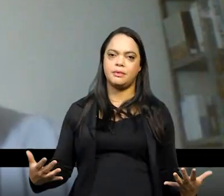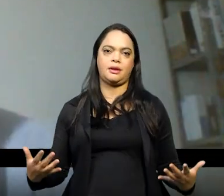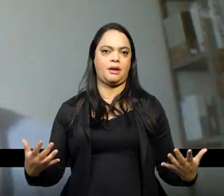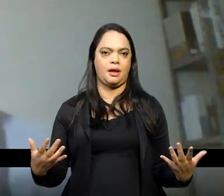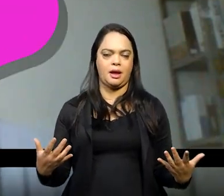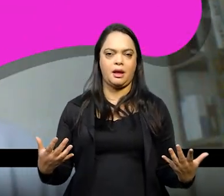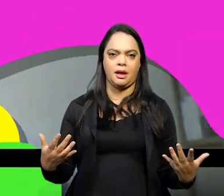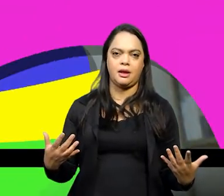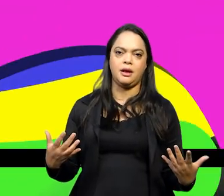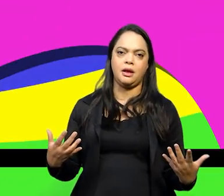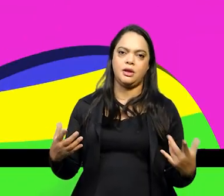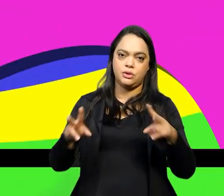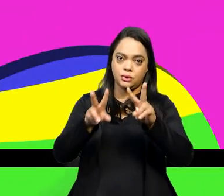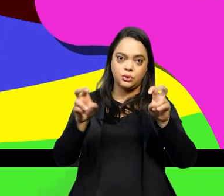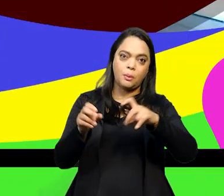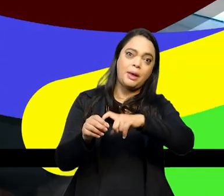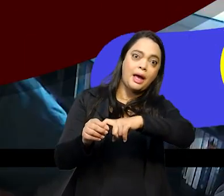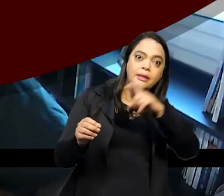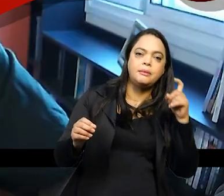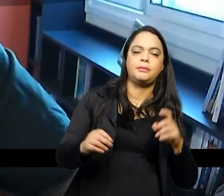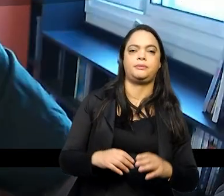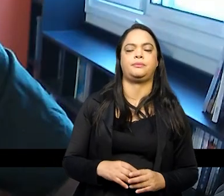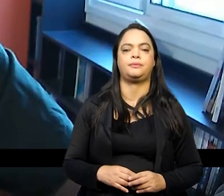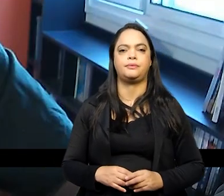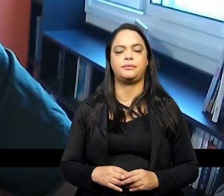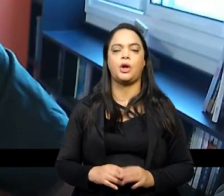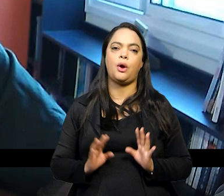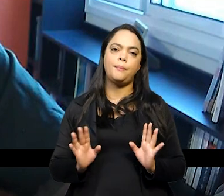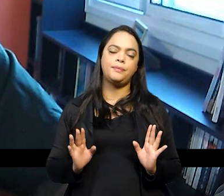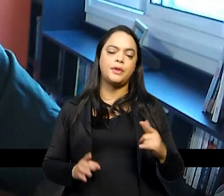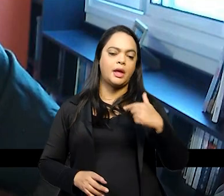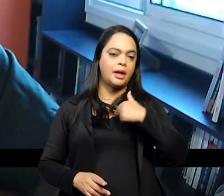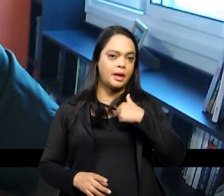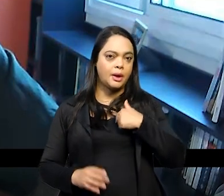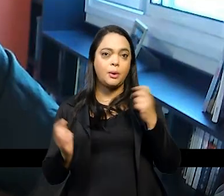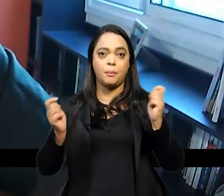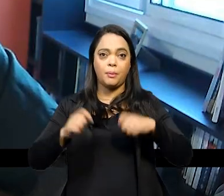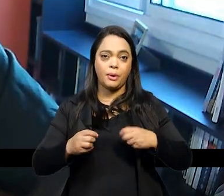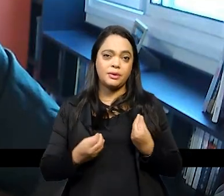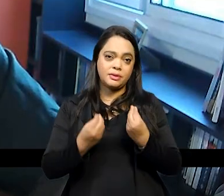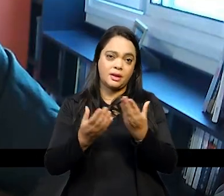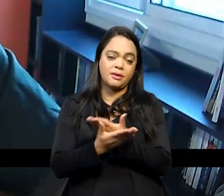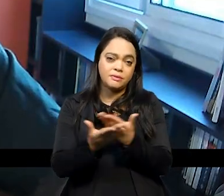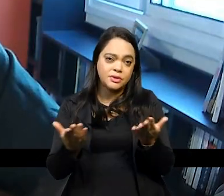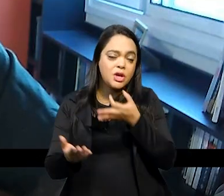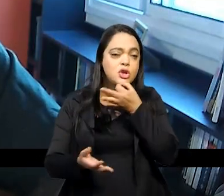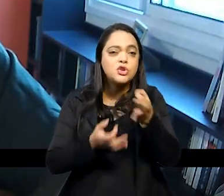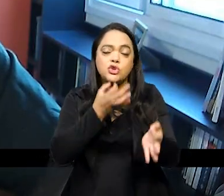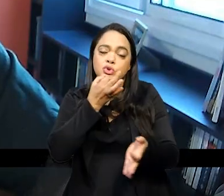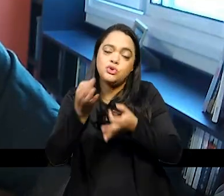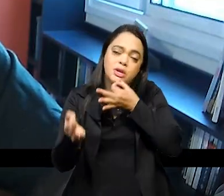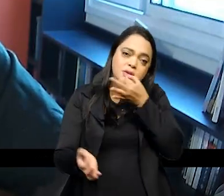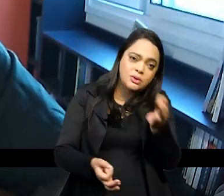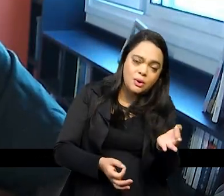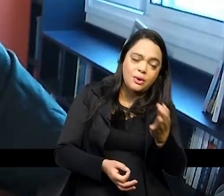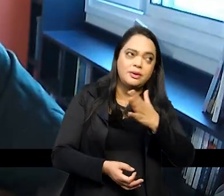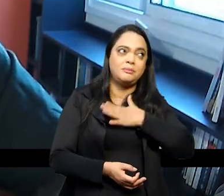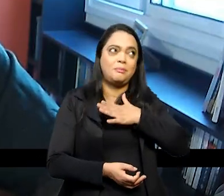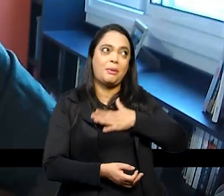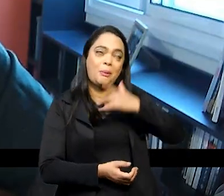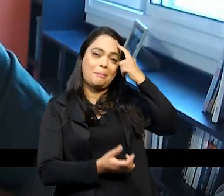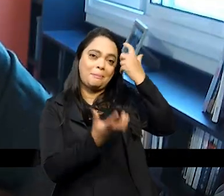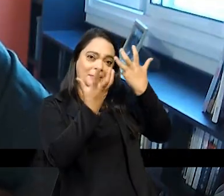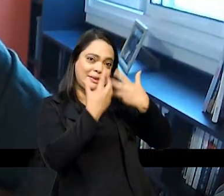independência né tudo que eu posso oferecer aqui são algumas sugestões e compartilhar alguns pensamentos que me ocorrem na hora